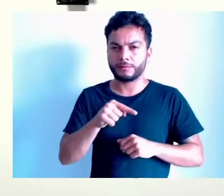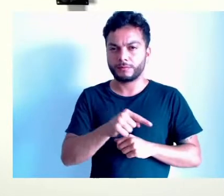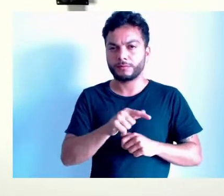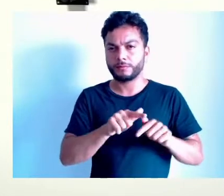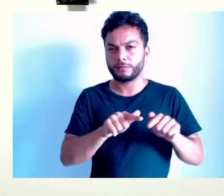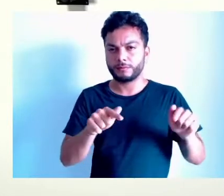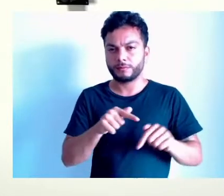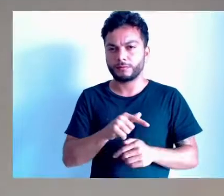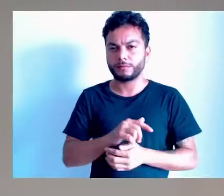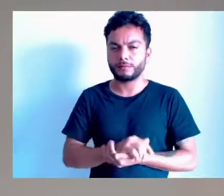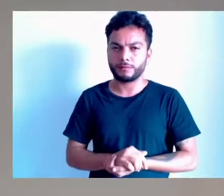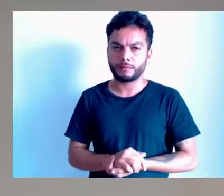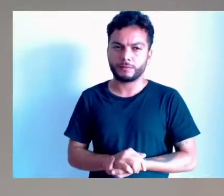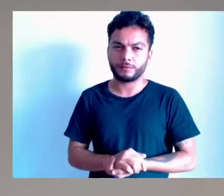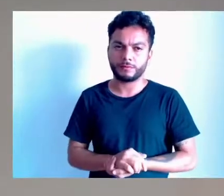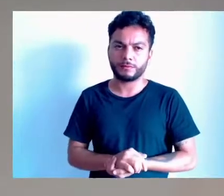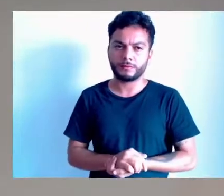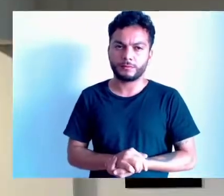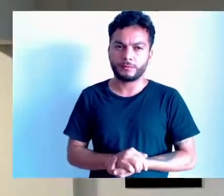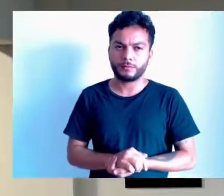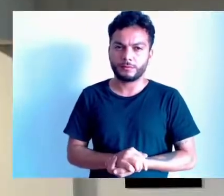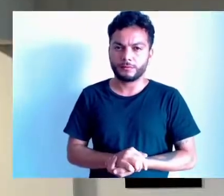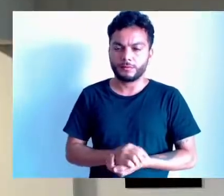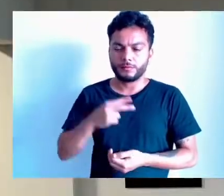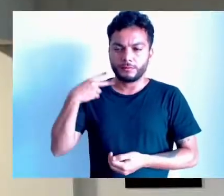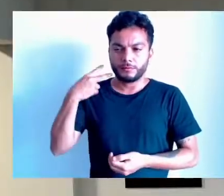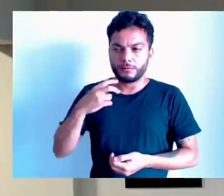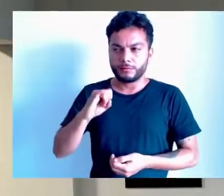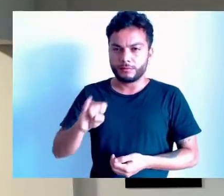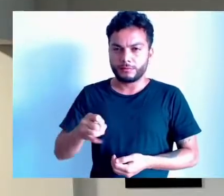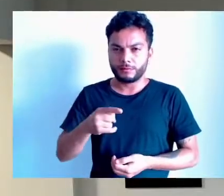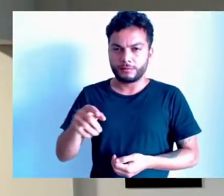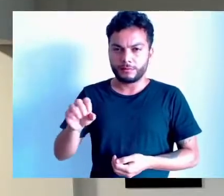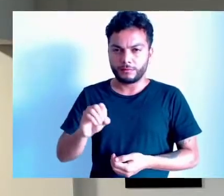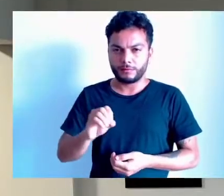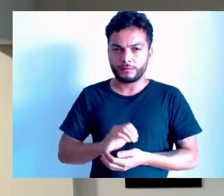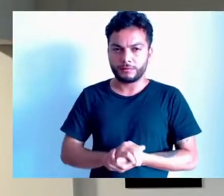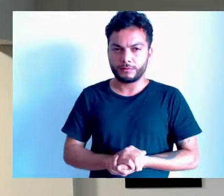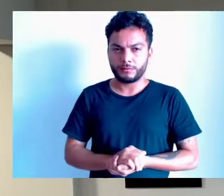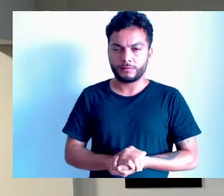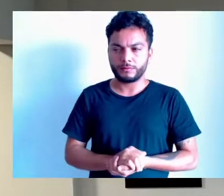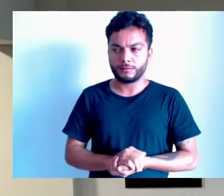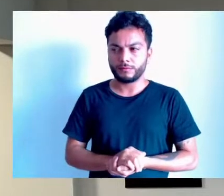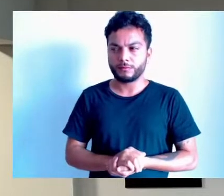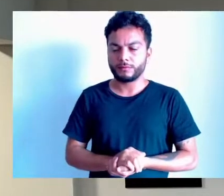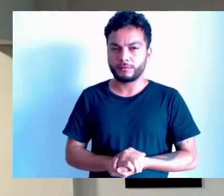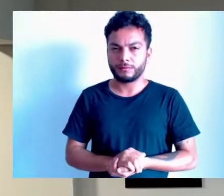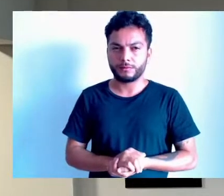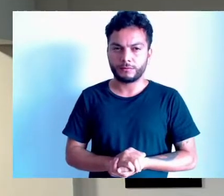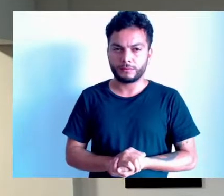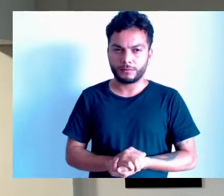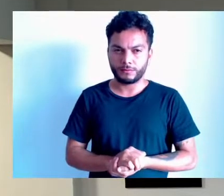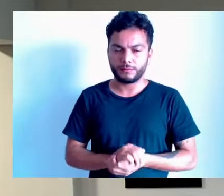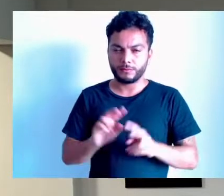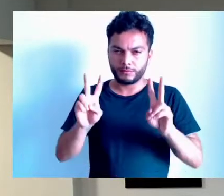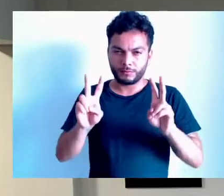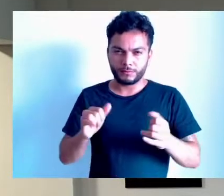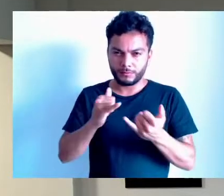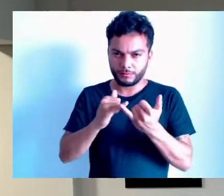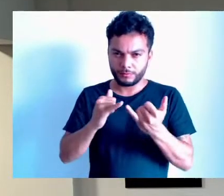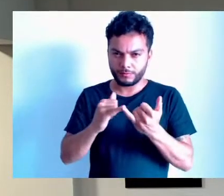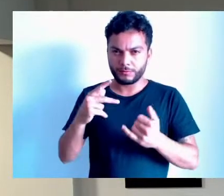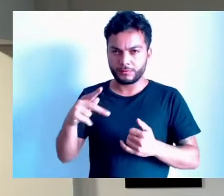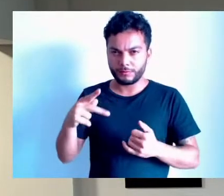vereador. Vereador João Luiz, por favor. Obrigado, vereador Patê, para o mesmo assunto que o seu, mas só para concluir.